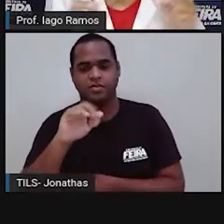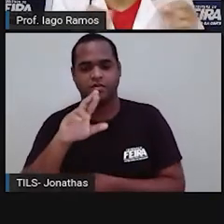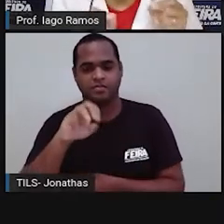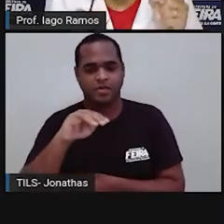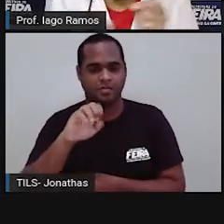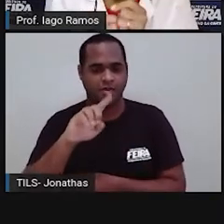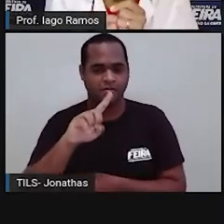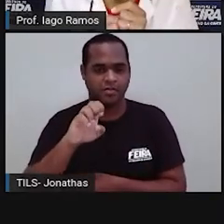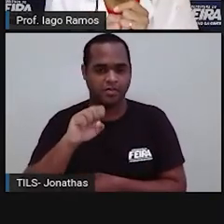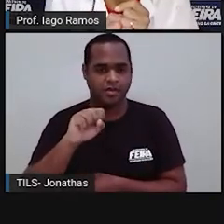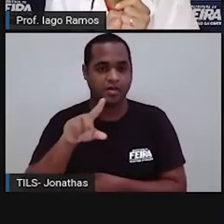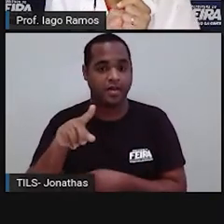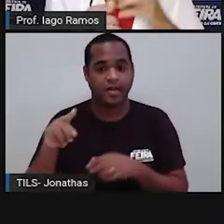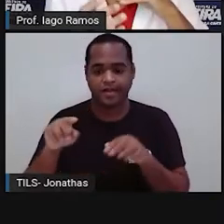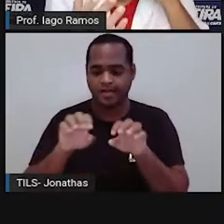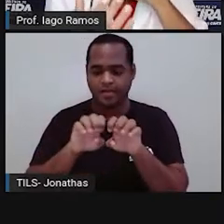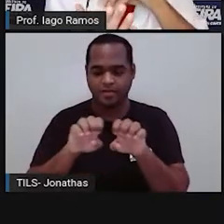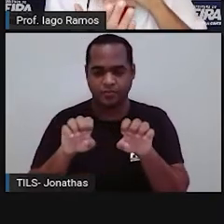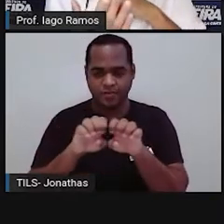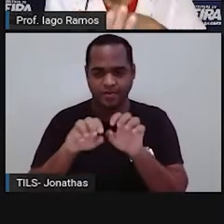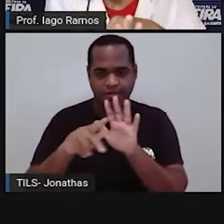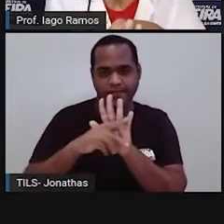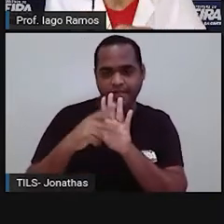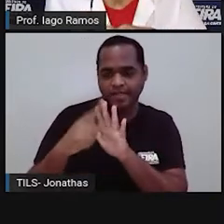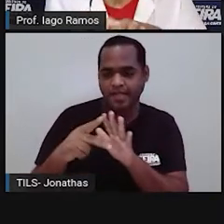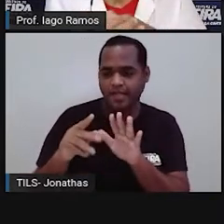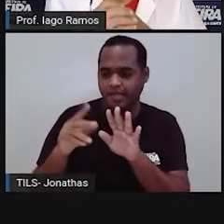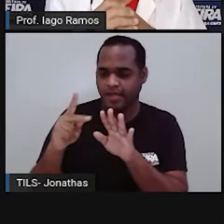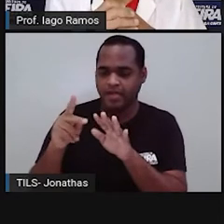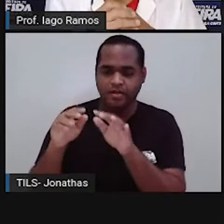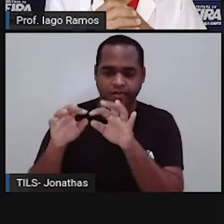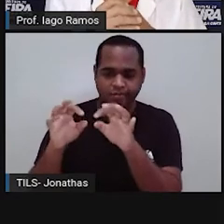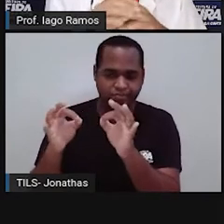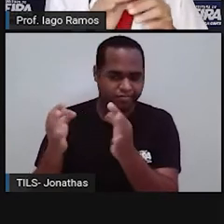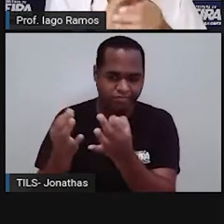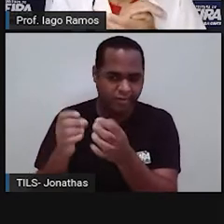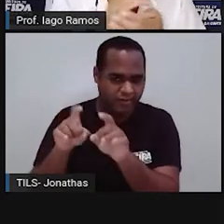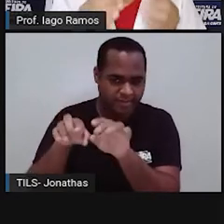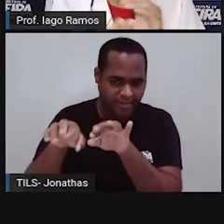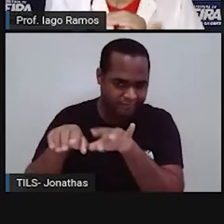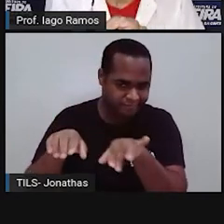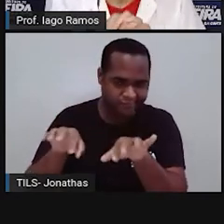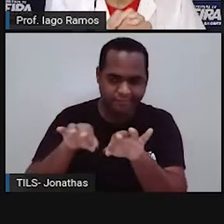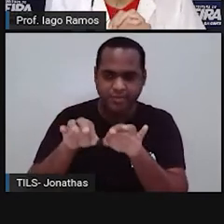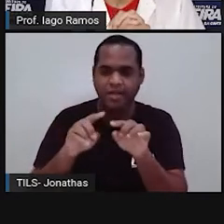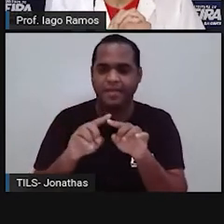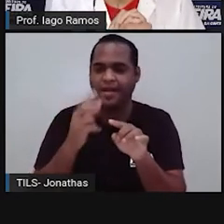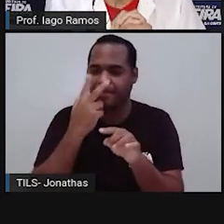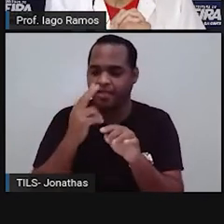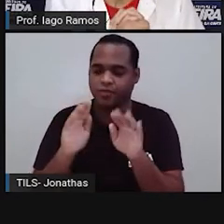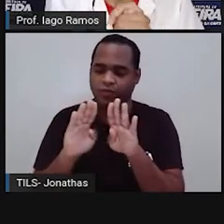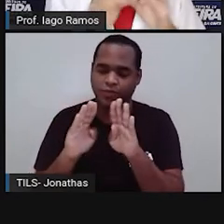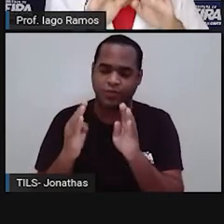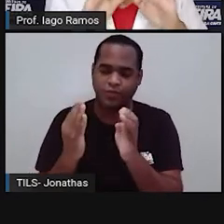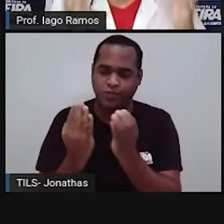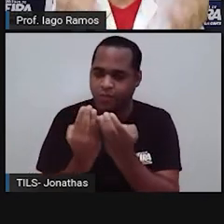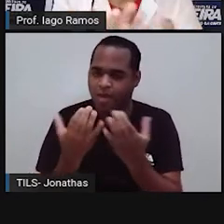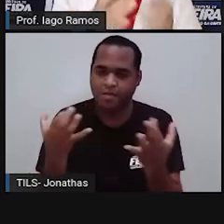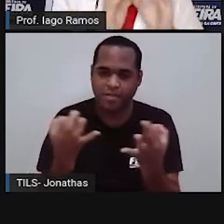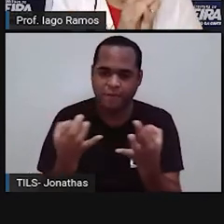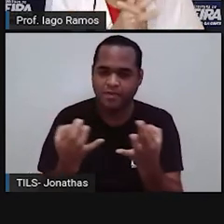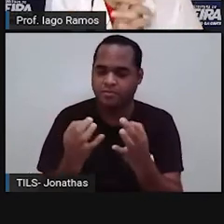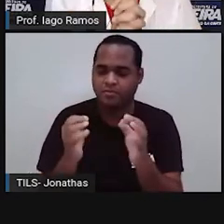têm em sua estrutura, não têm no seu corpo partes arredondadas, né? Não têm